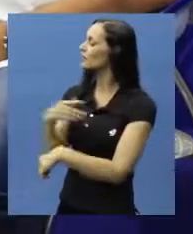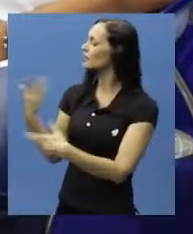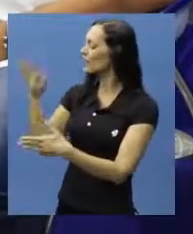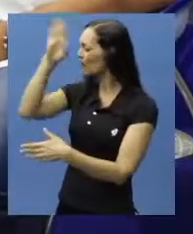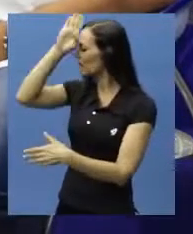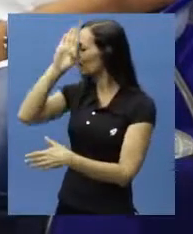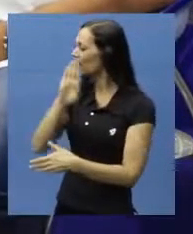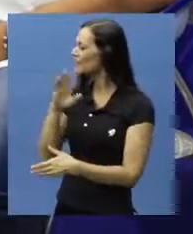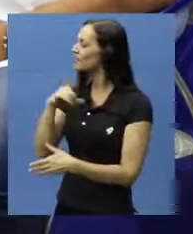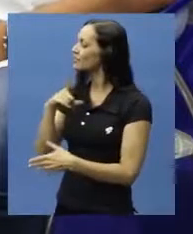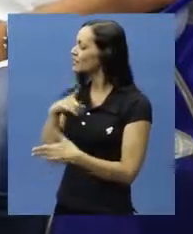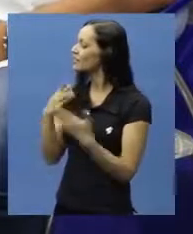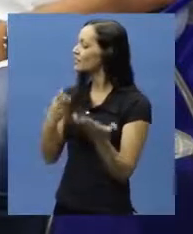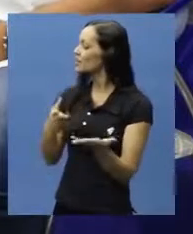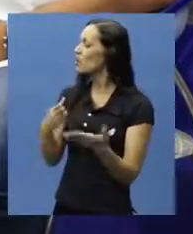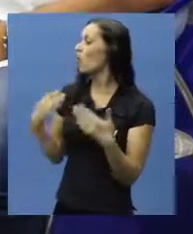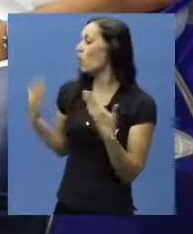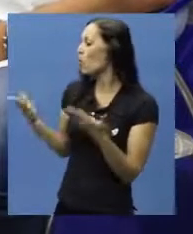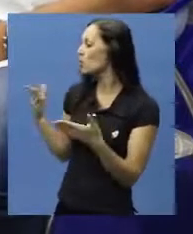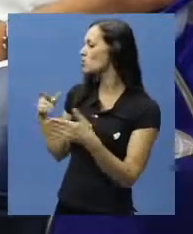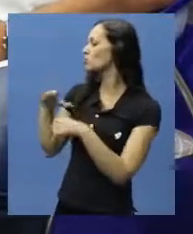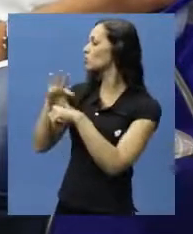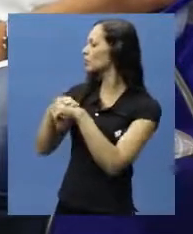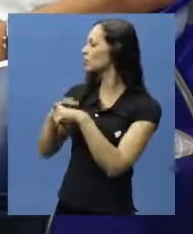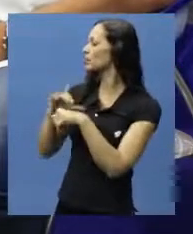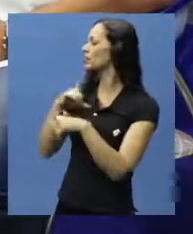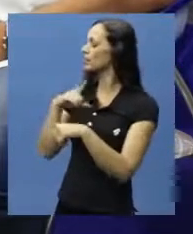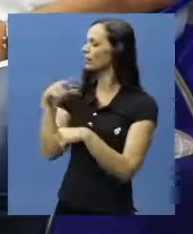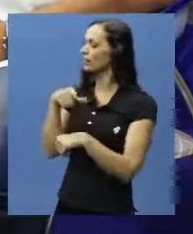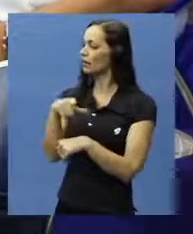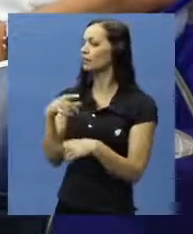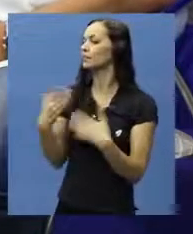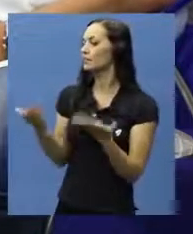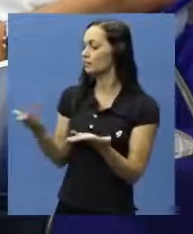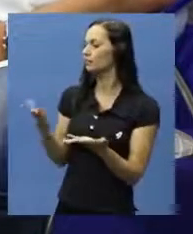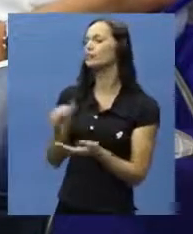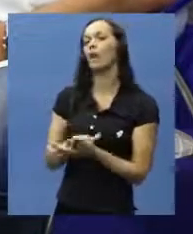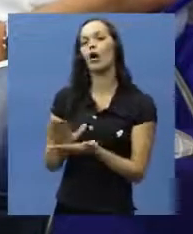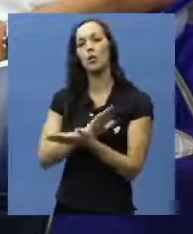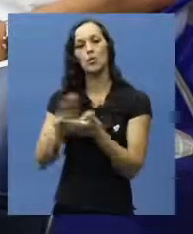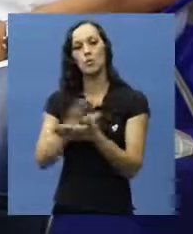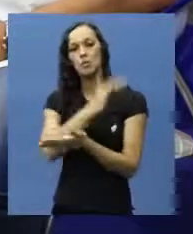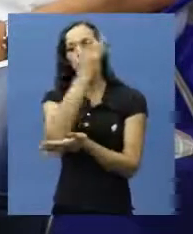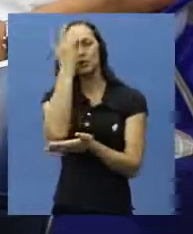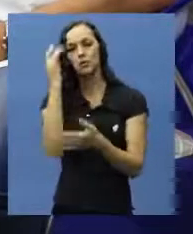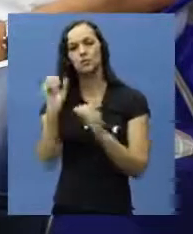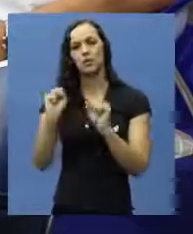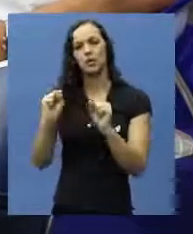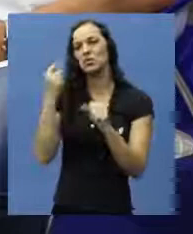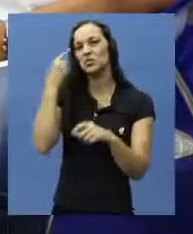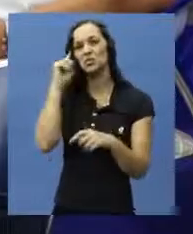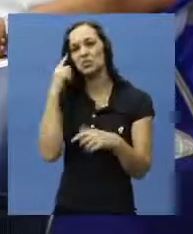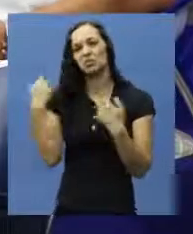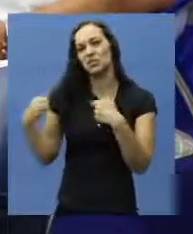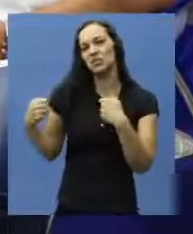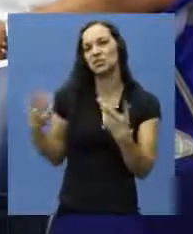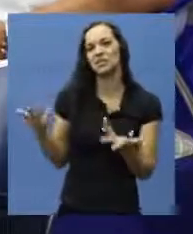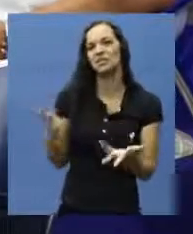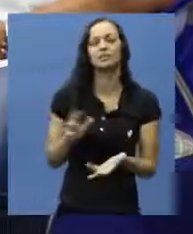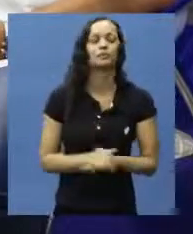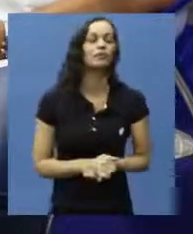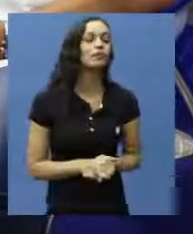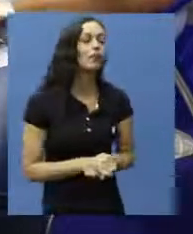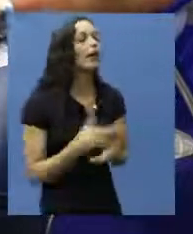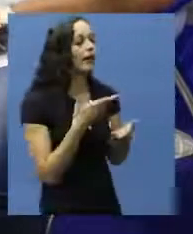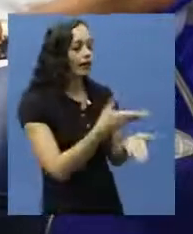atendimentos gratuitamente para a comunidade geral. Quais as patologias tratadas na Clínica? O que só detalhassem para as pessoas poderem tirar as dúvidas, se